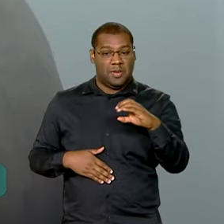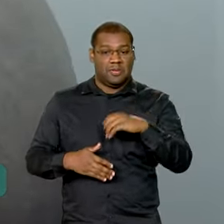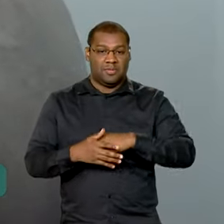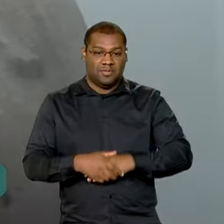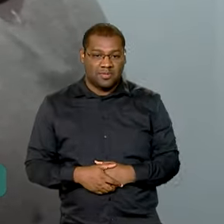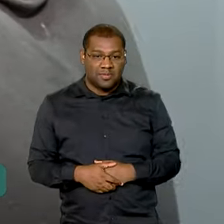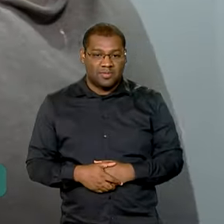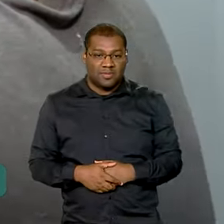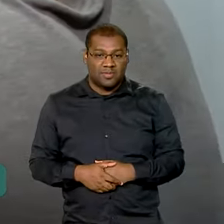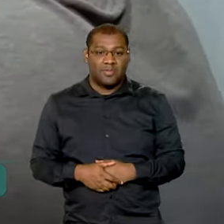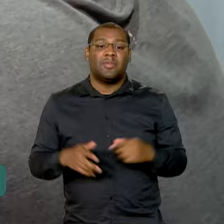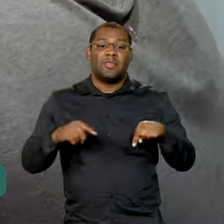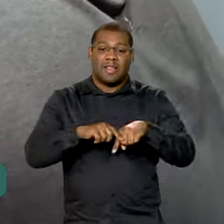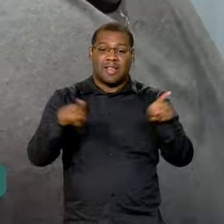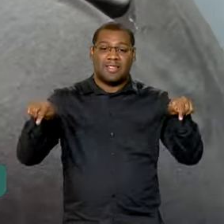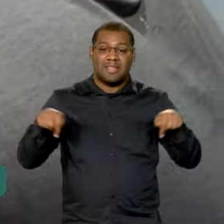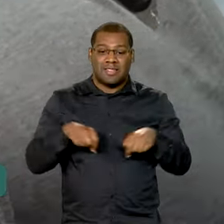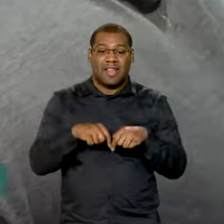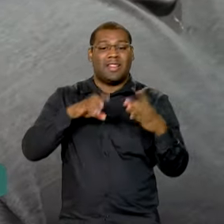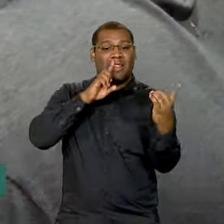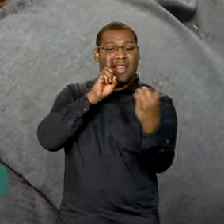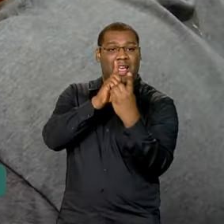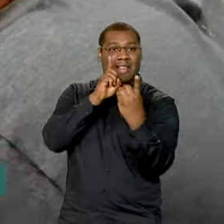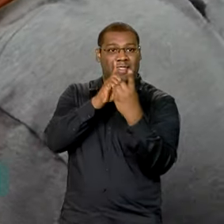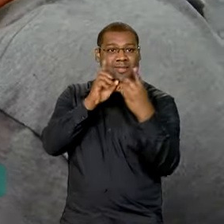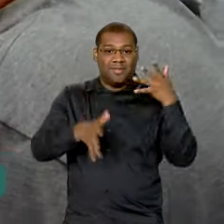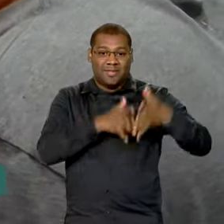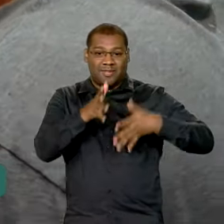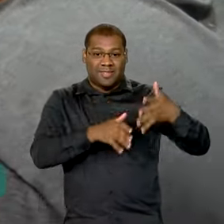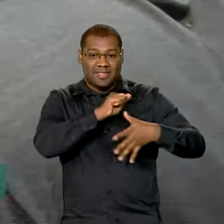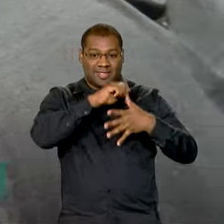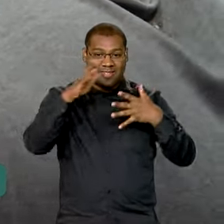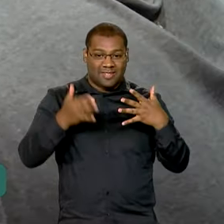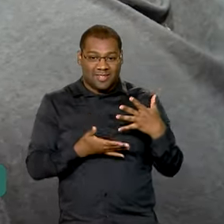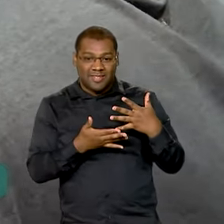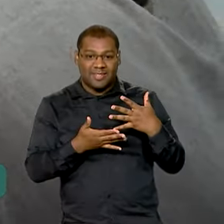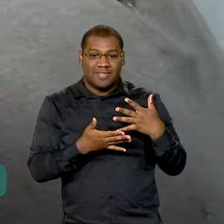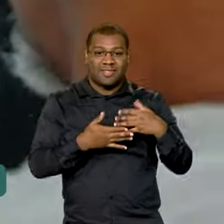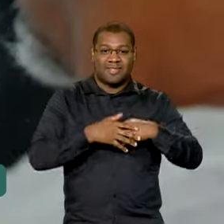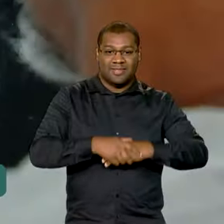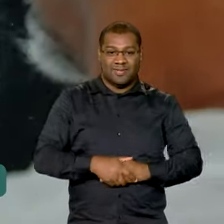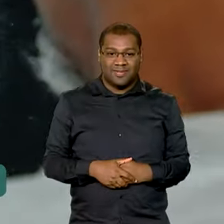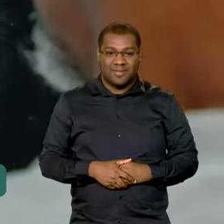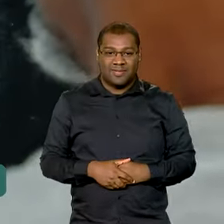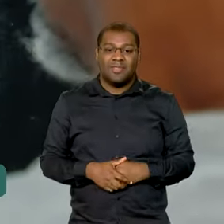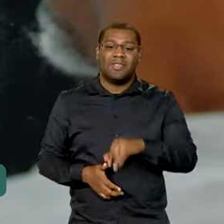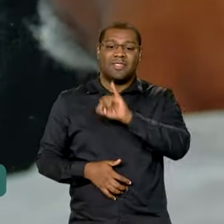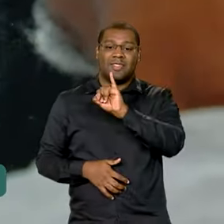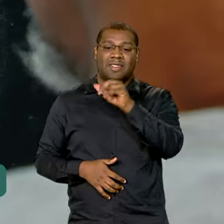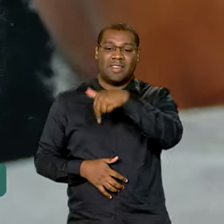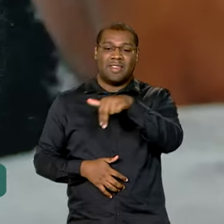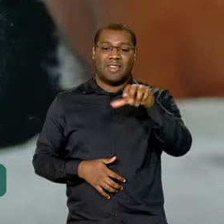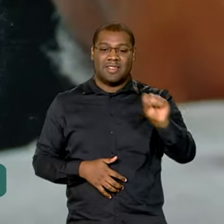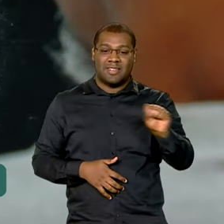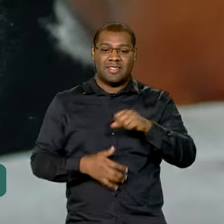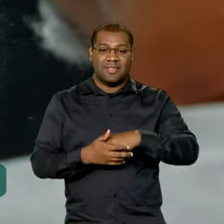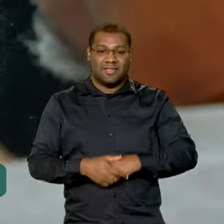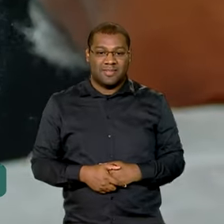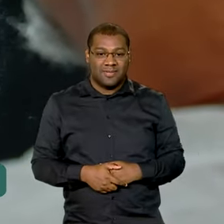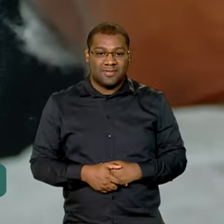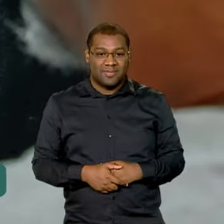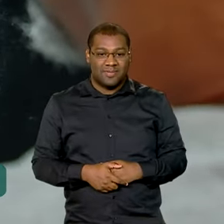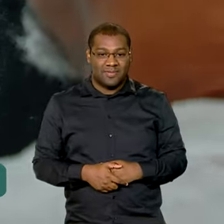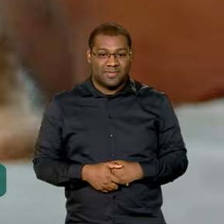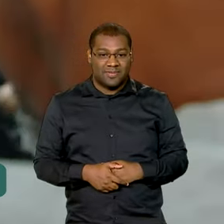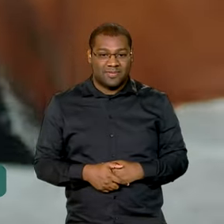atendido na sala da central de atendimento em Libras, na agência do Instituto Nacional de Seguridade Social, INSS, que fica no Centro